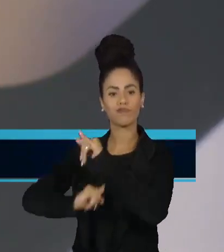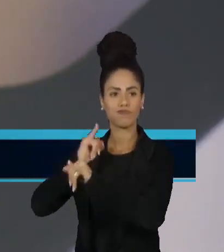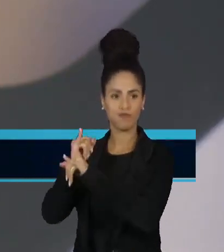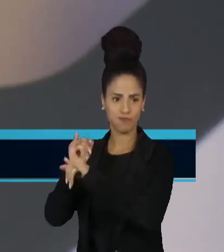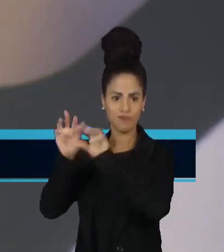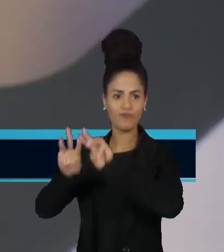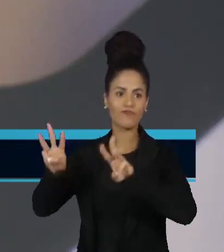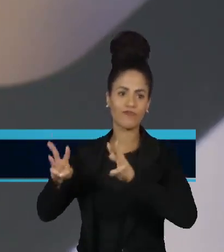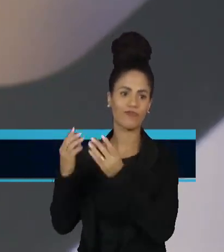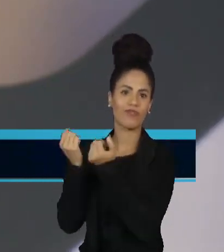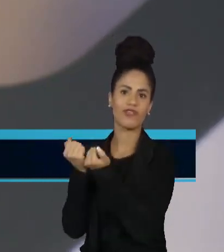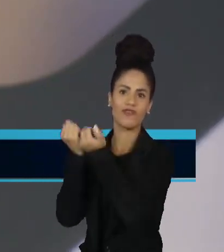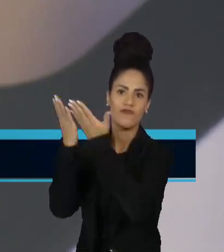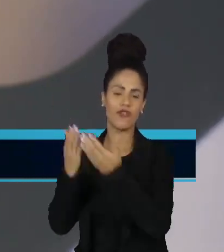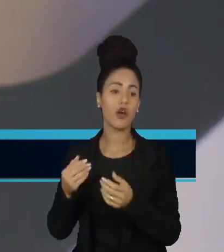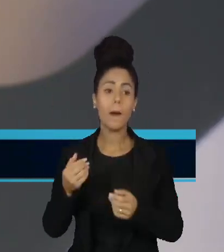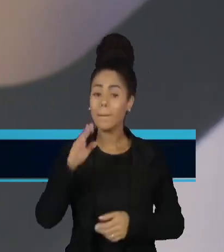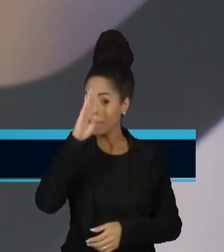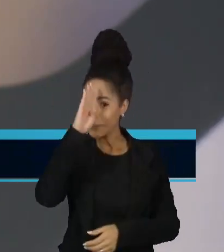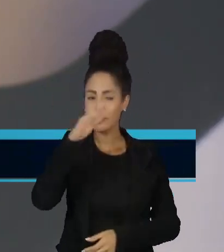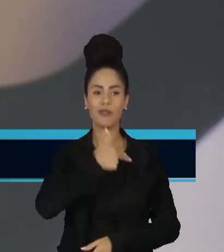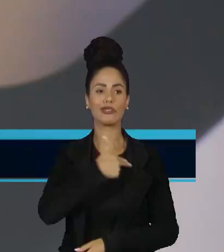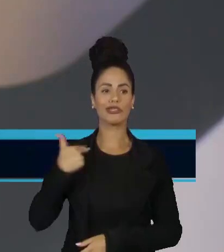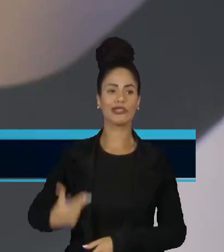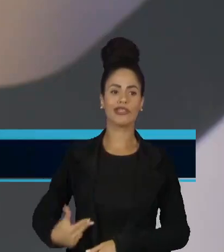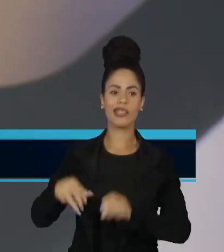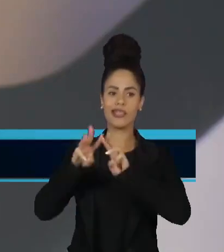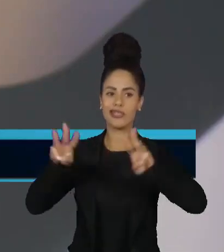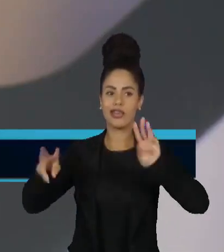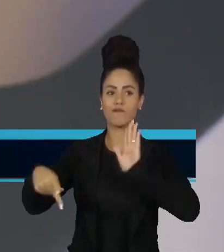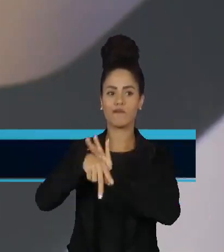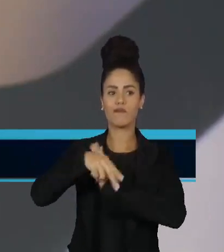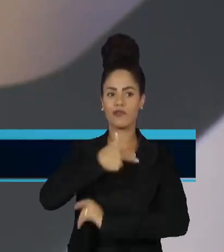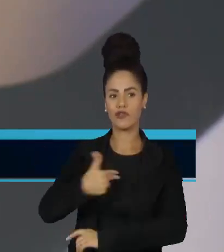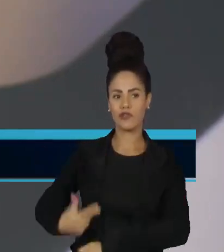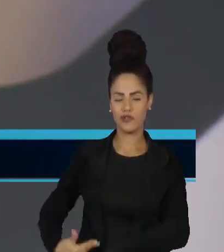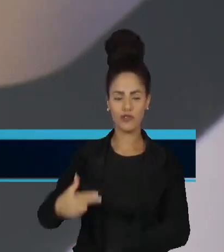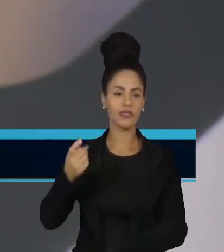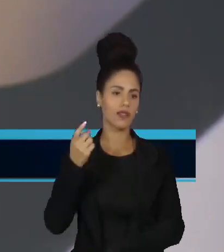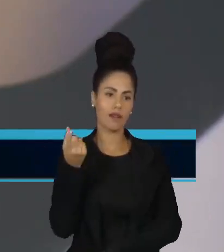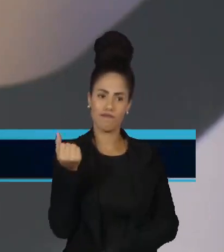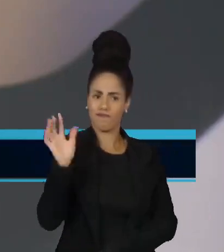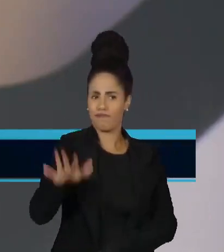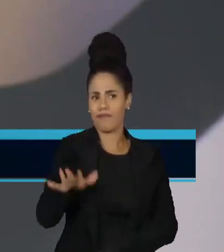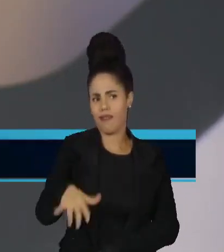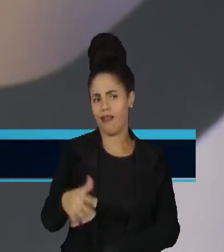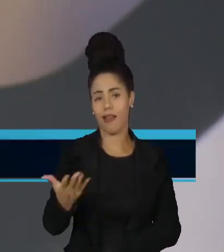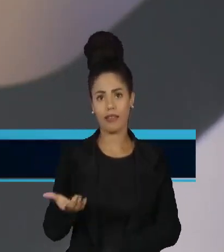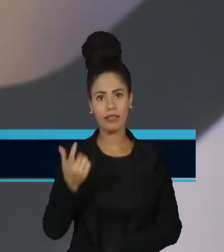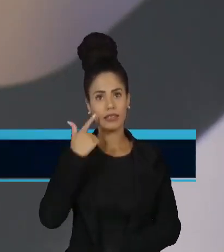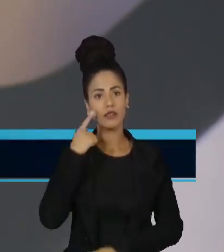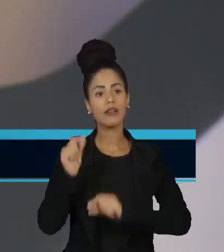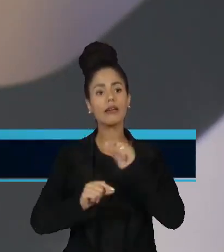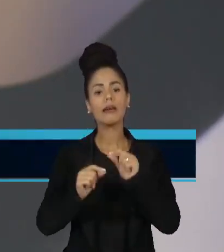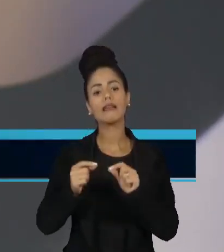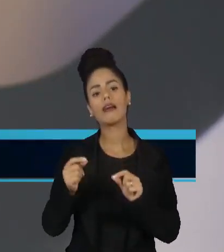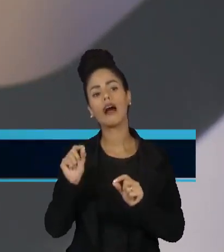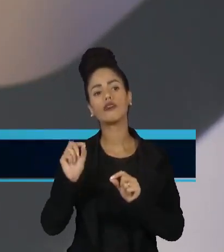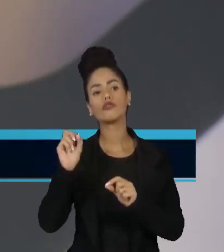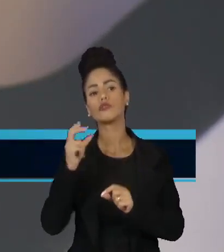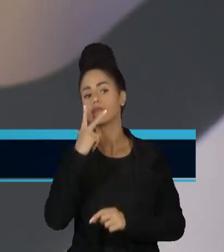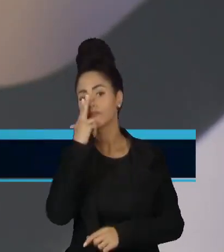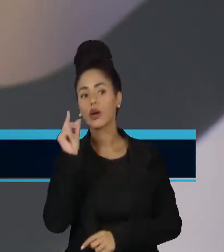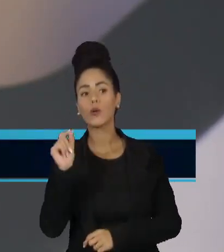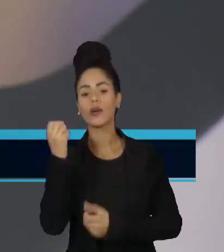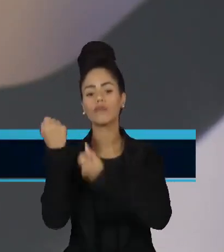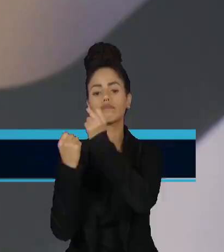principalmente chineses de produtos, principalmente texteis, muito baratos. Ele foi convencido pelo setor varejista e